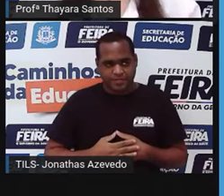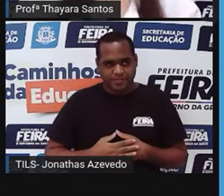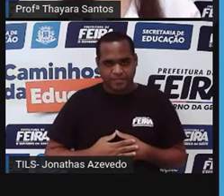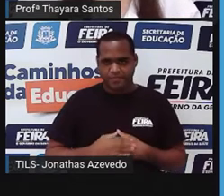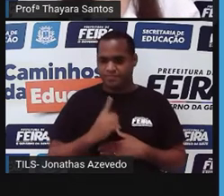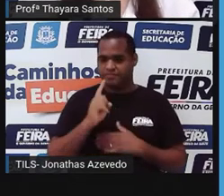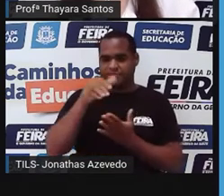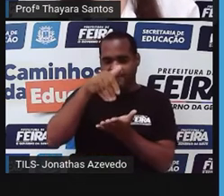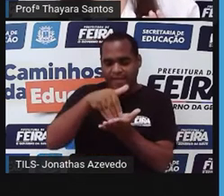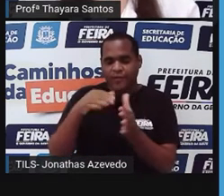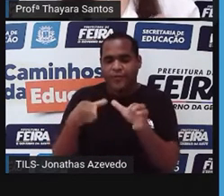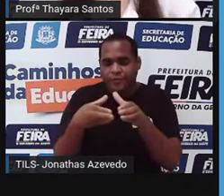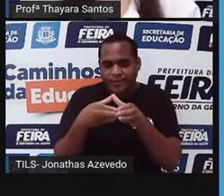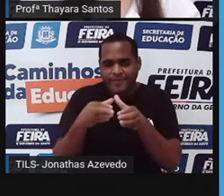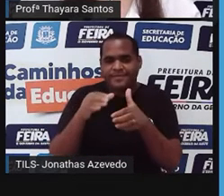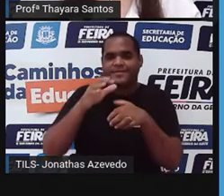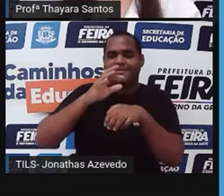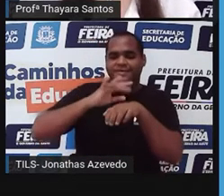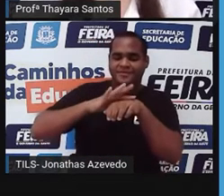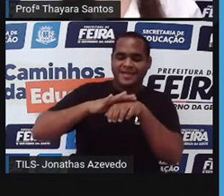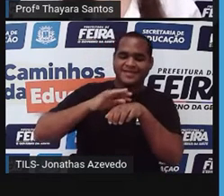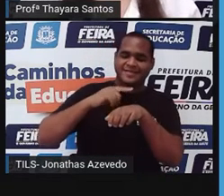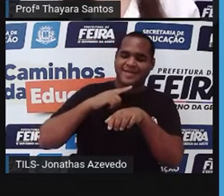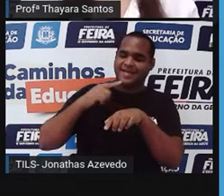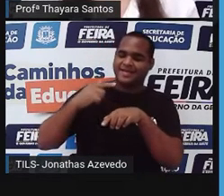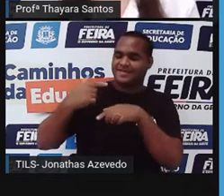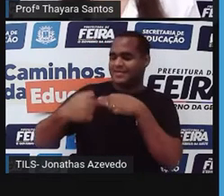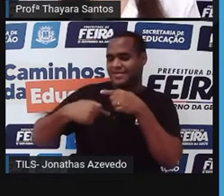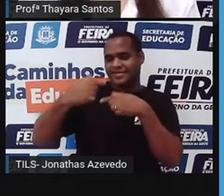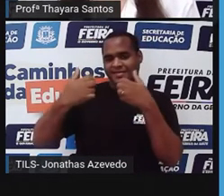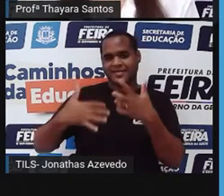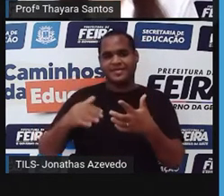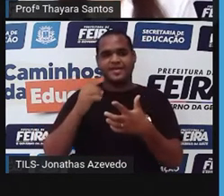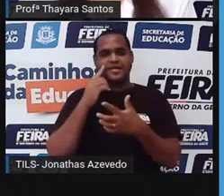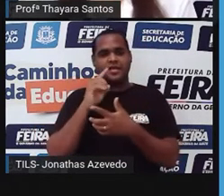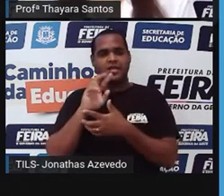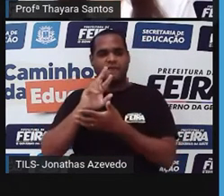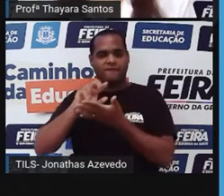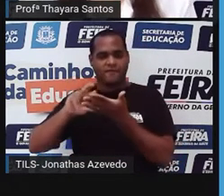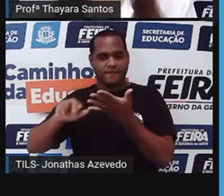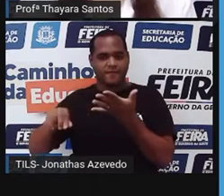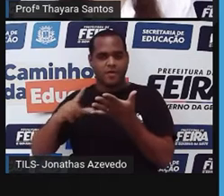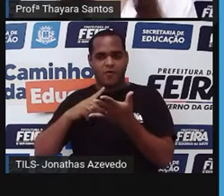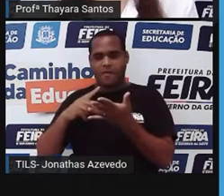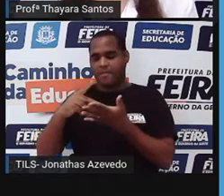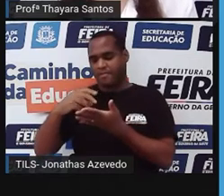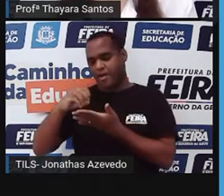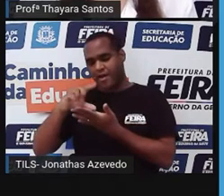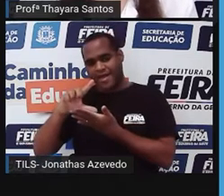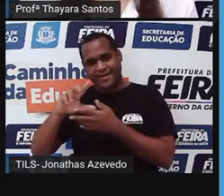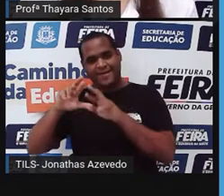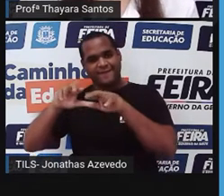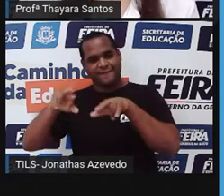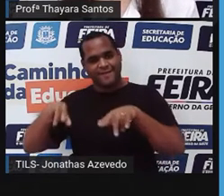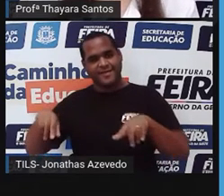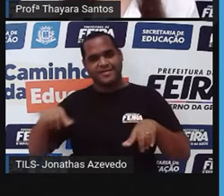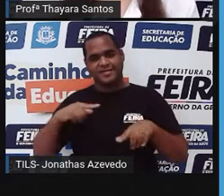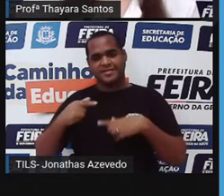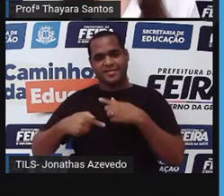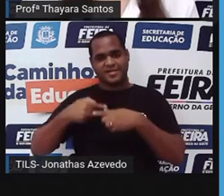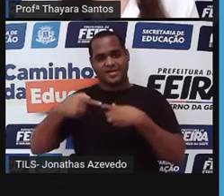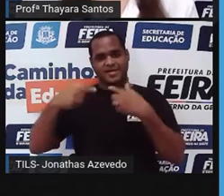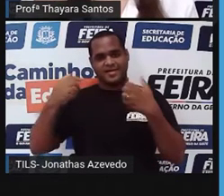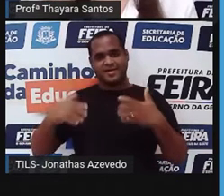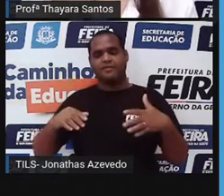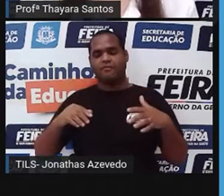grupo de doenças genéticas são aquelas que a gente chama de multifatoriais ou poligênicas. Nesse caso,